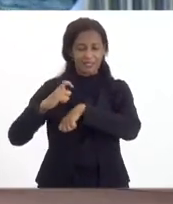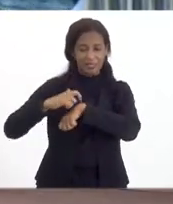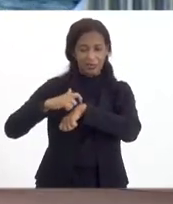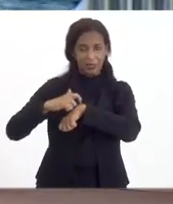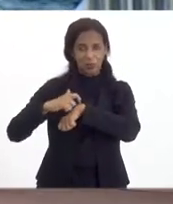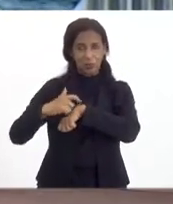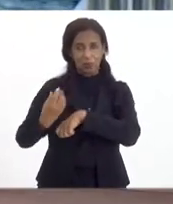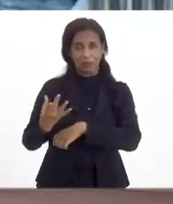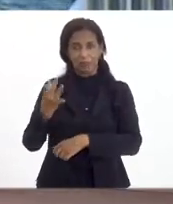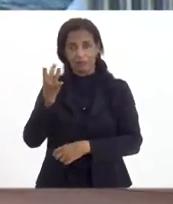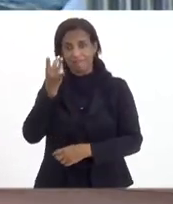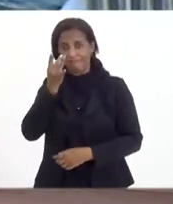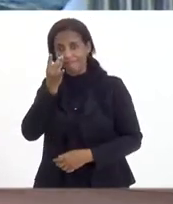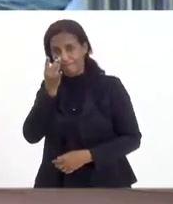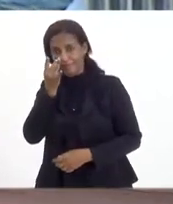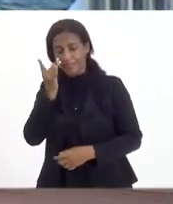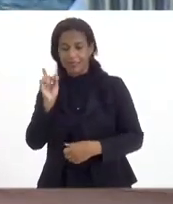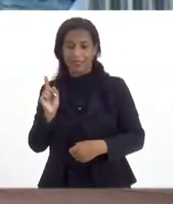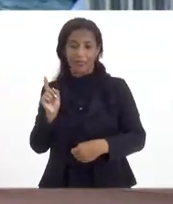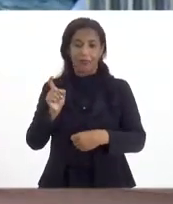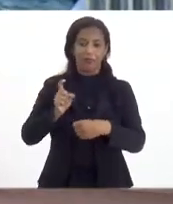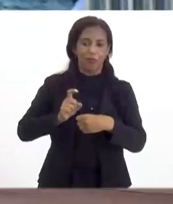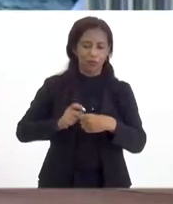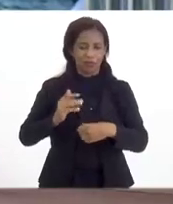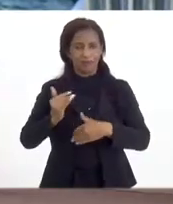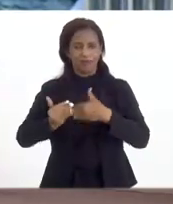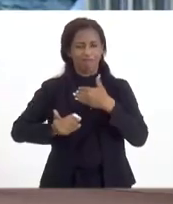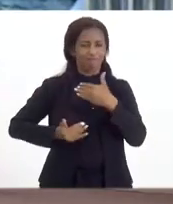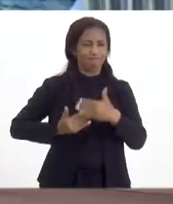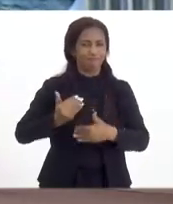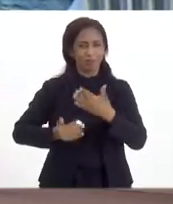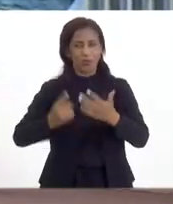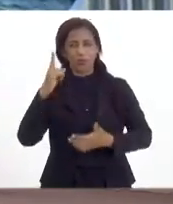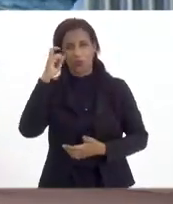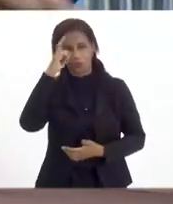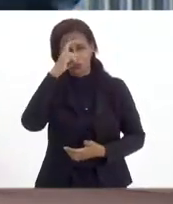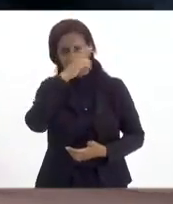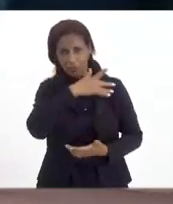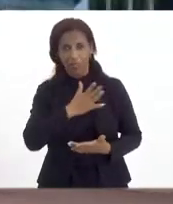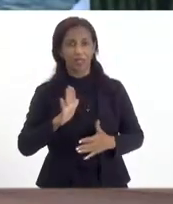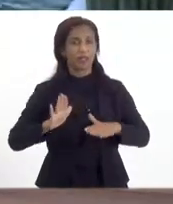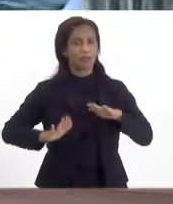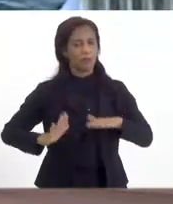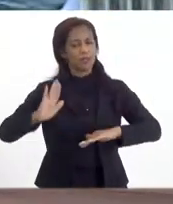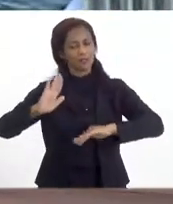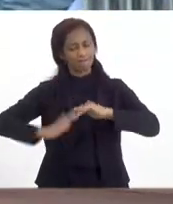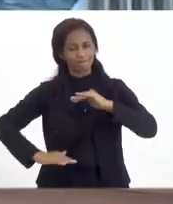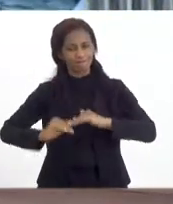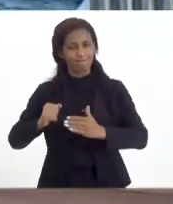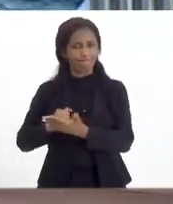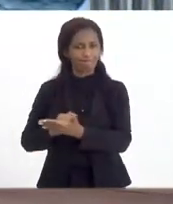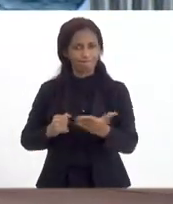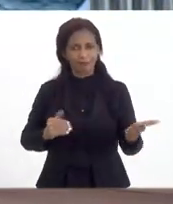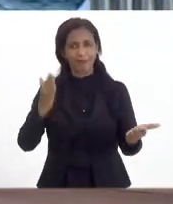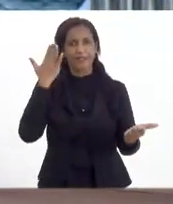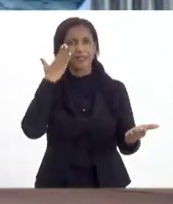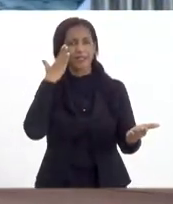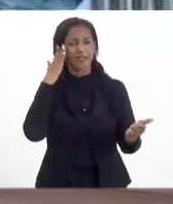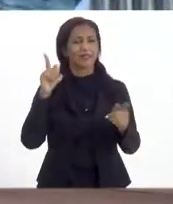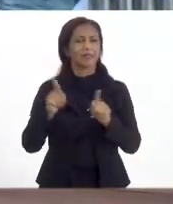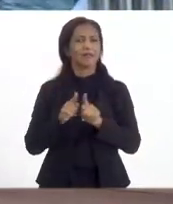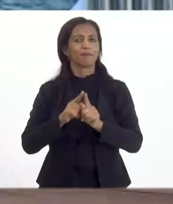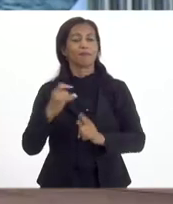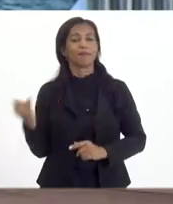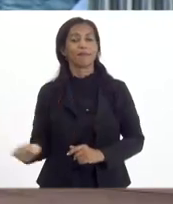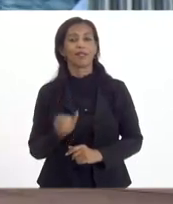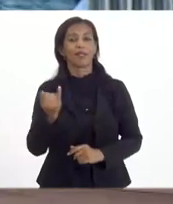presencial e está retomando aos poucos com todas as dificuldades possíveis, esses profissionais entendem também a importância